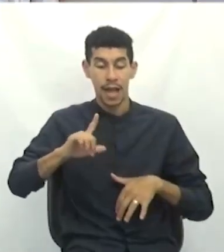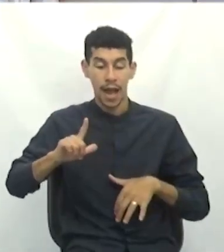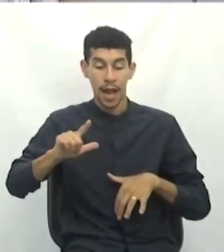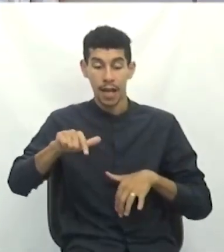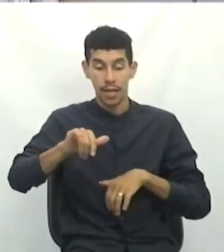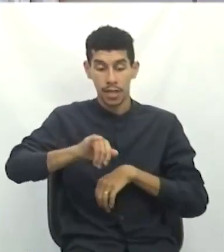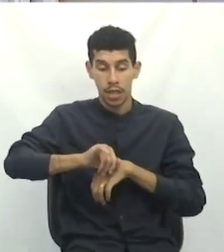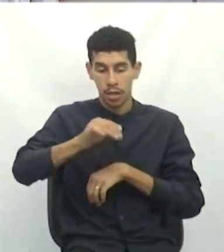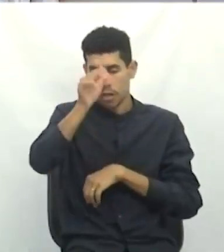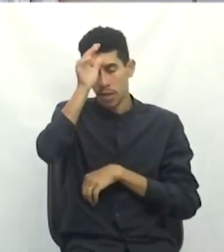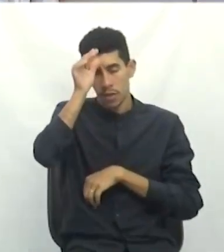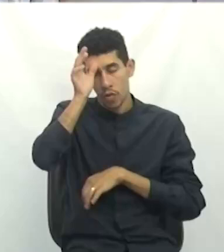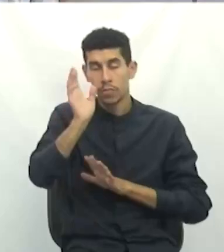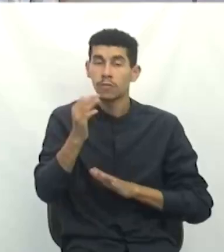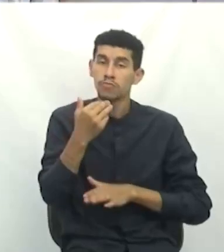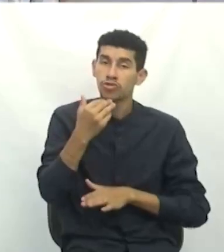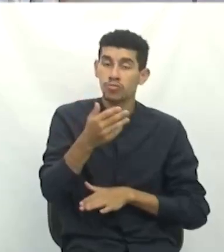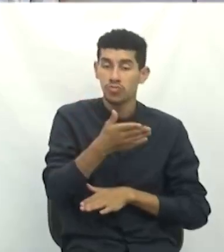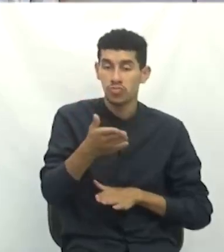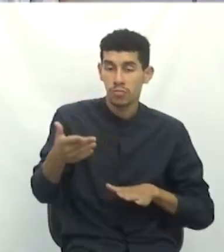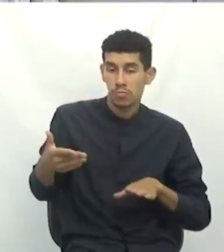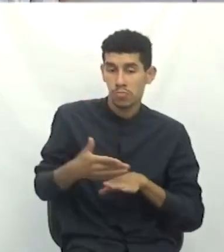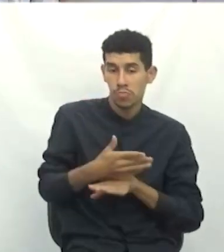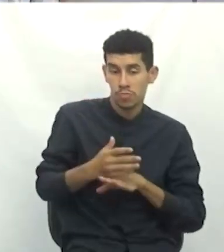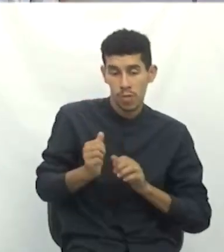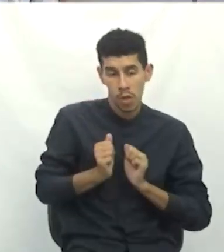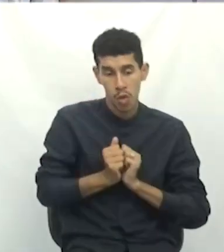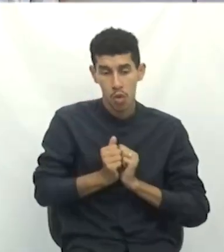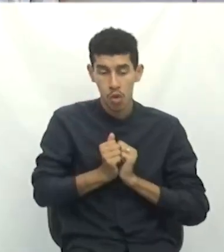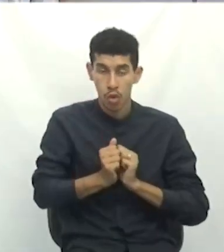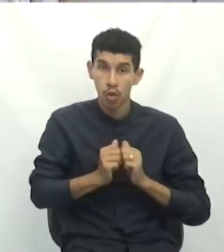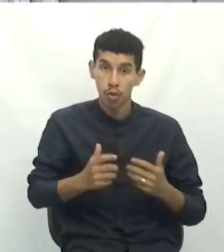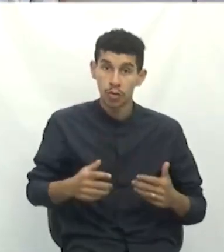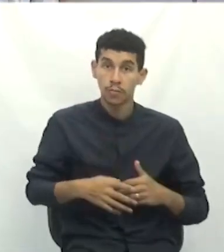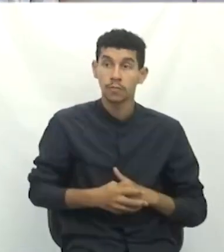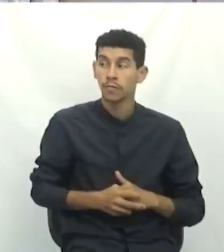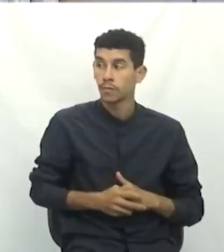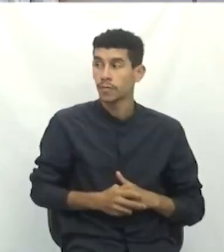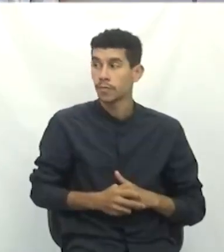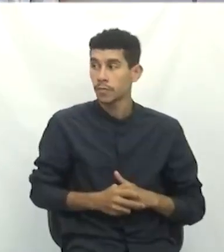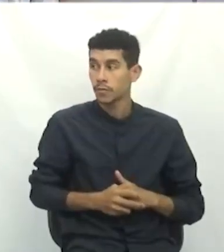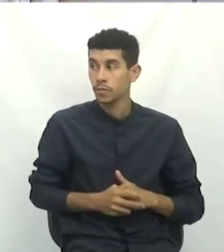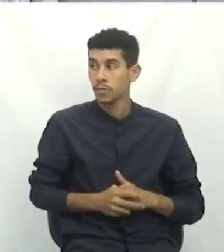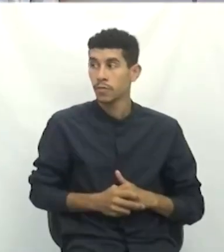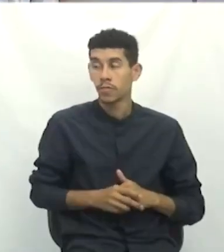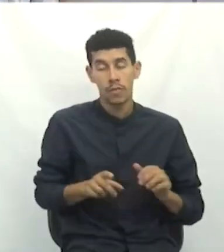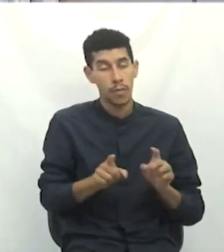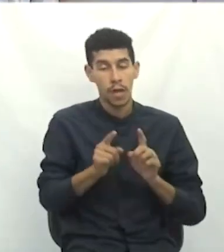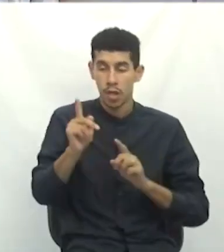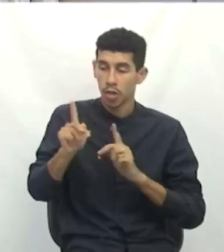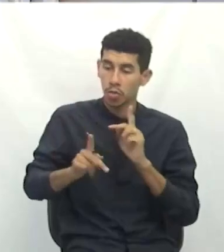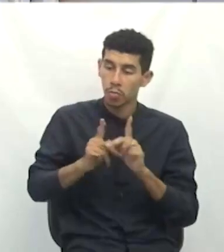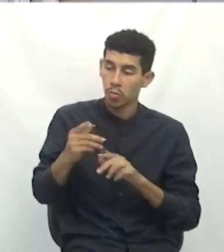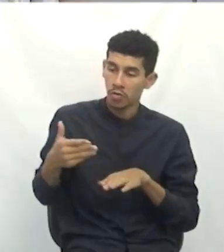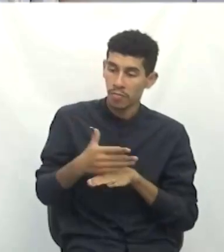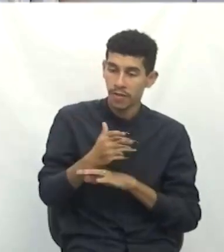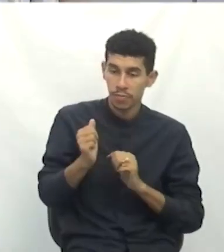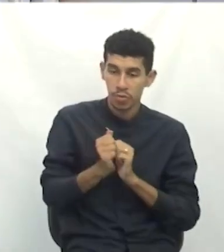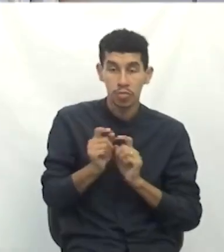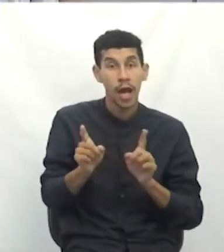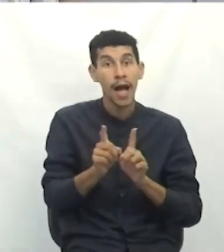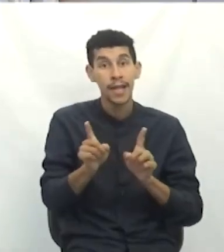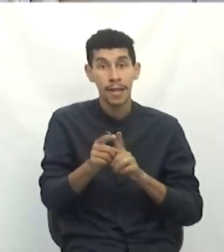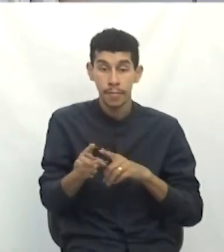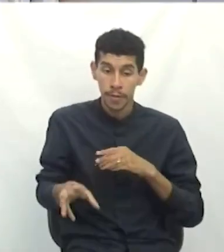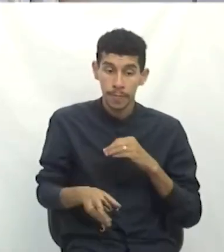contamos com a presença das entidades e da população. E ressaltando que